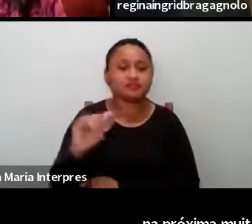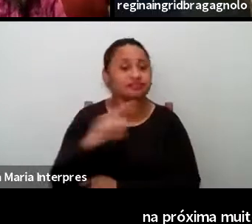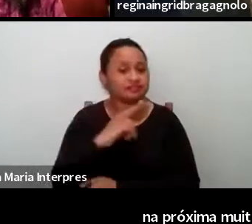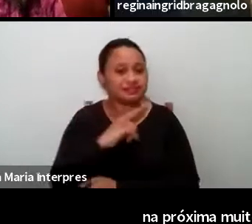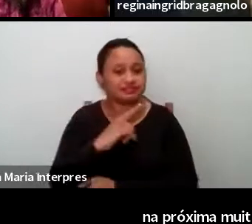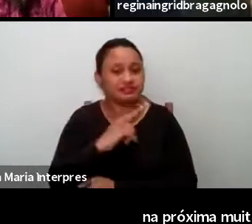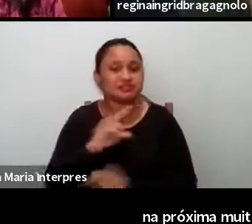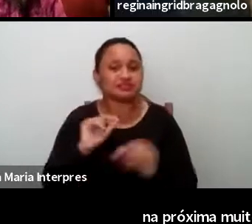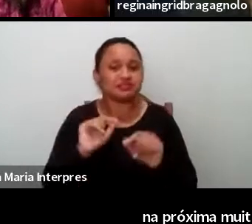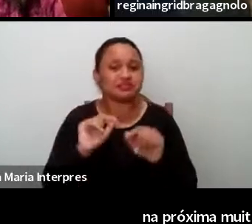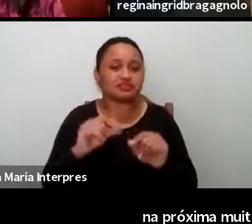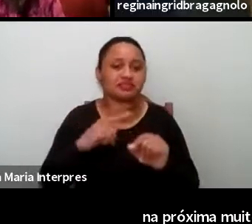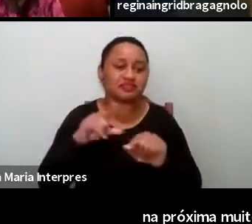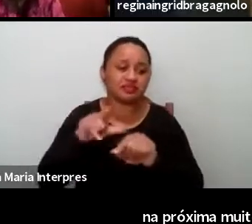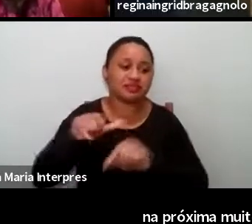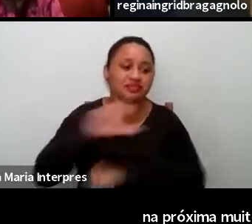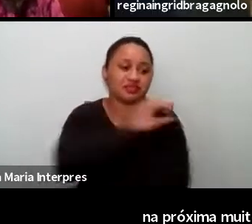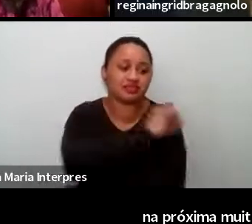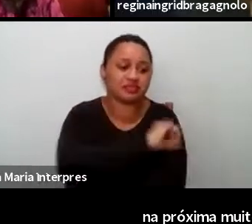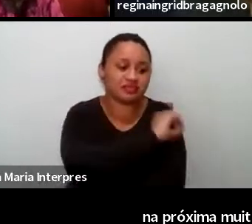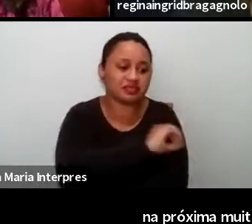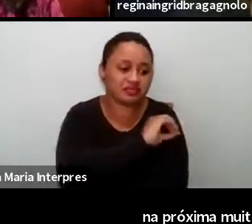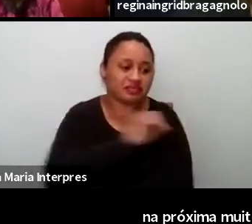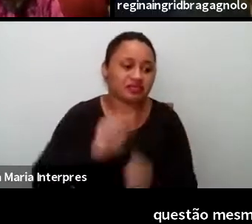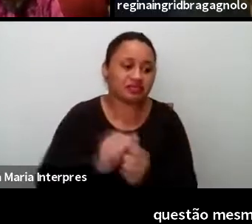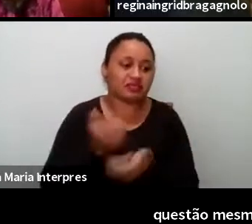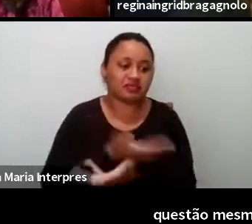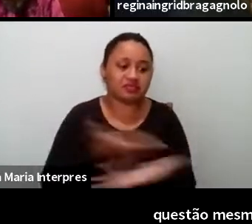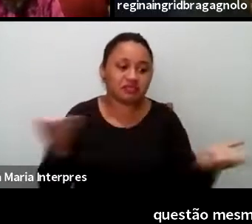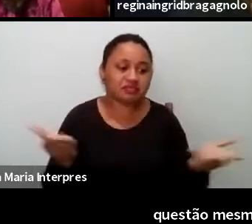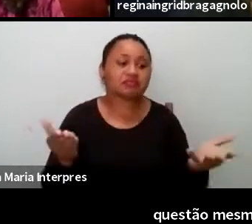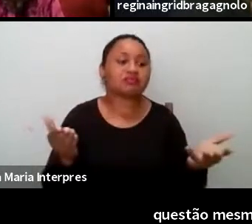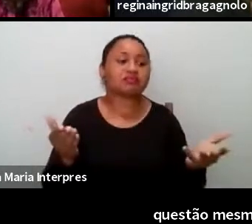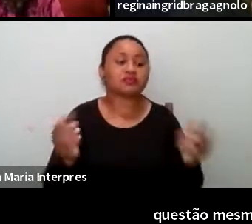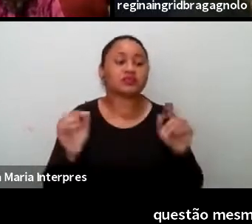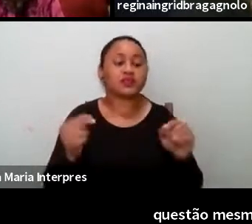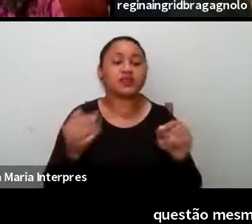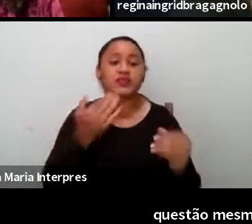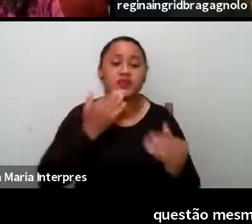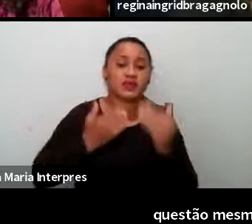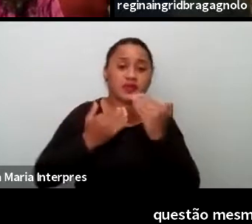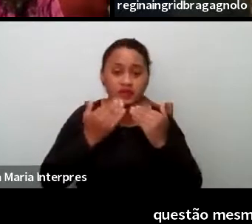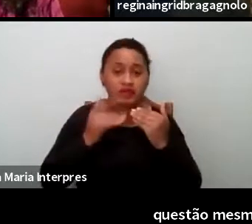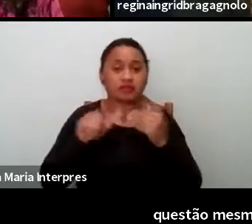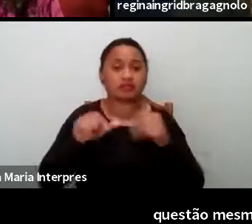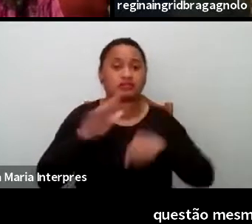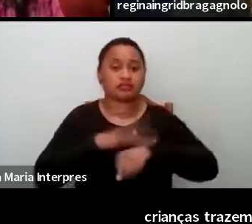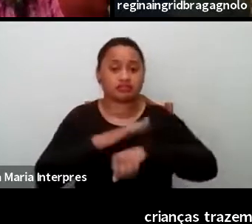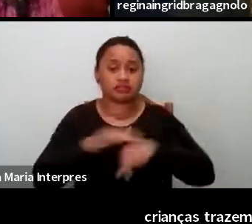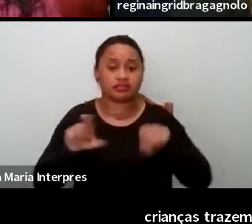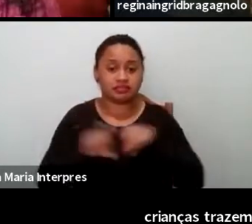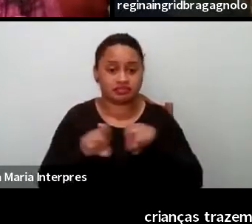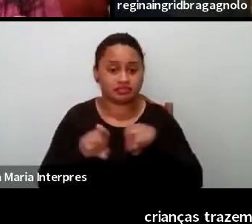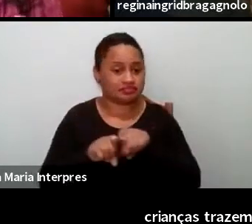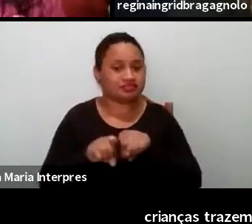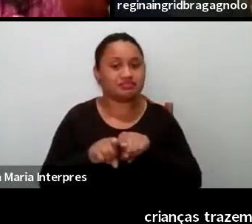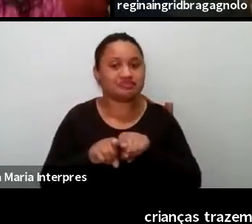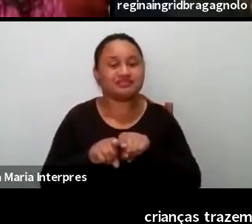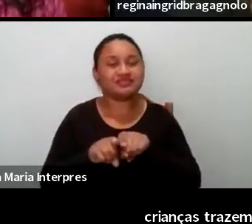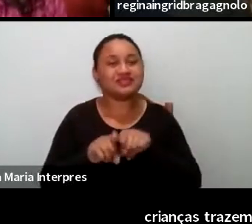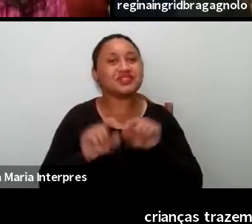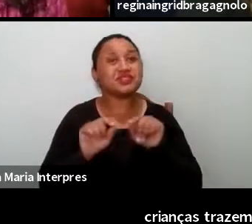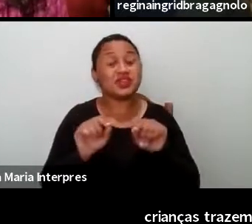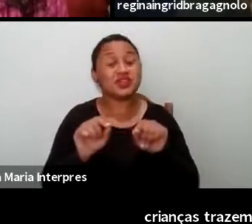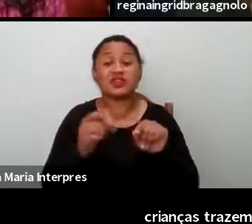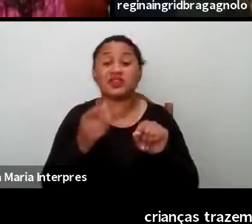lá na oficina de vocês, eu penso que esse momento também, de novo, não tô sempre olhando, mas ele